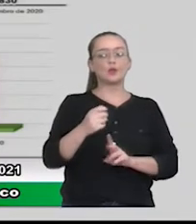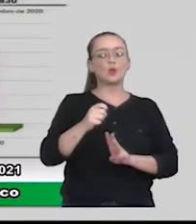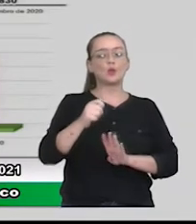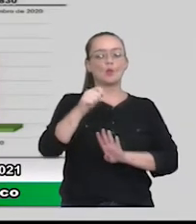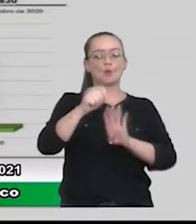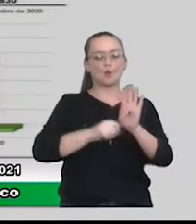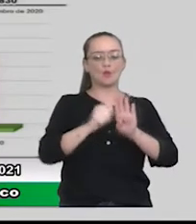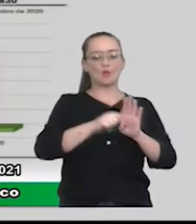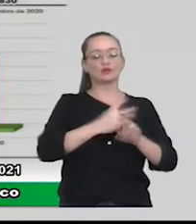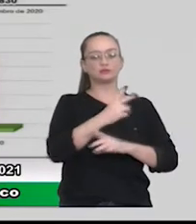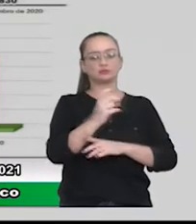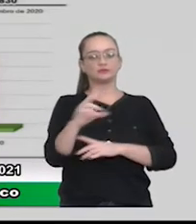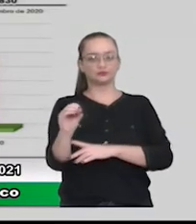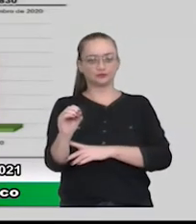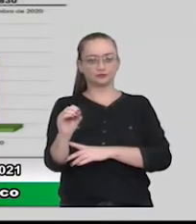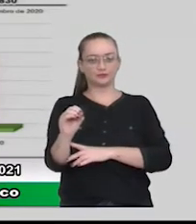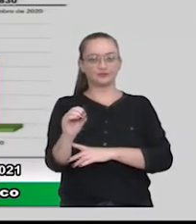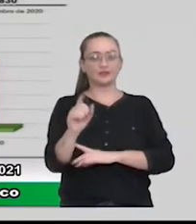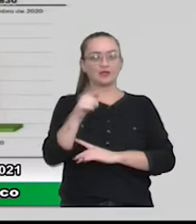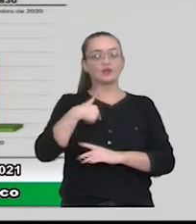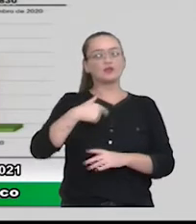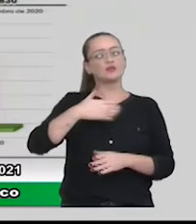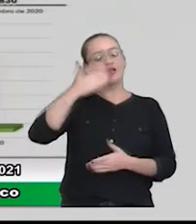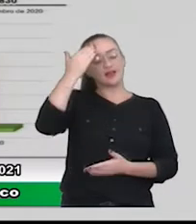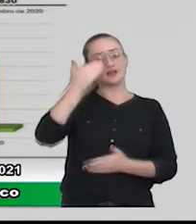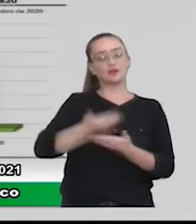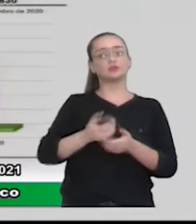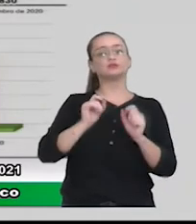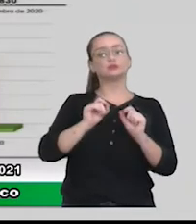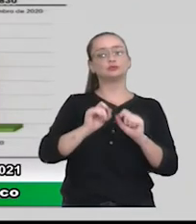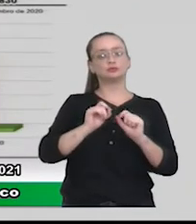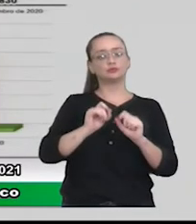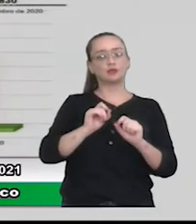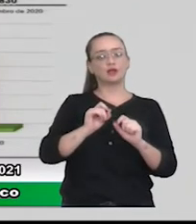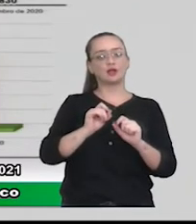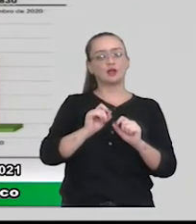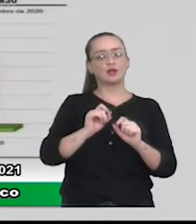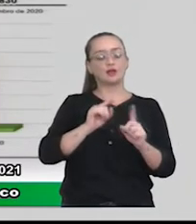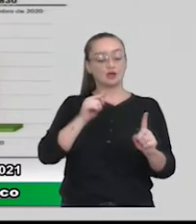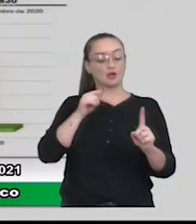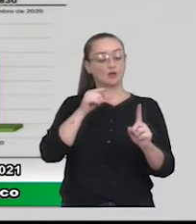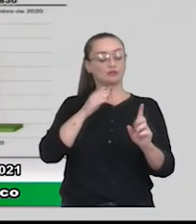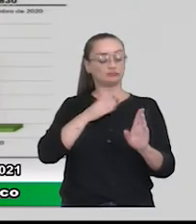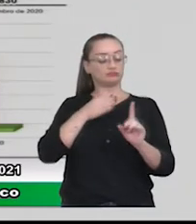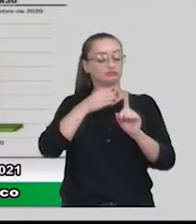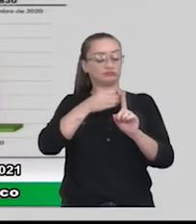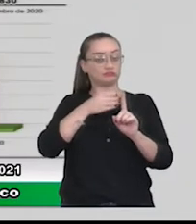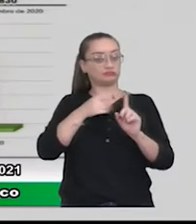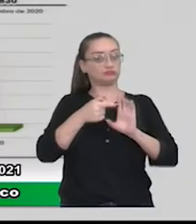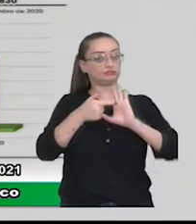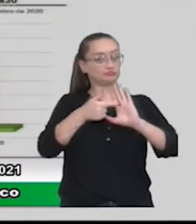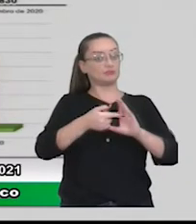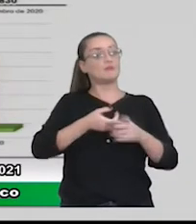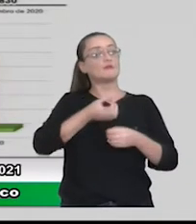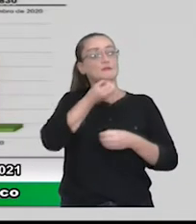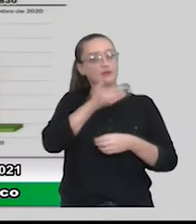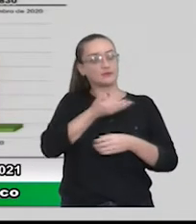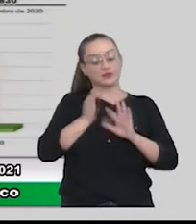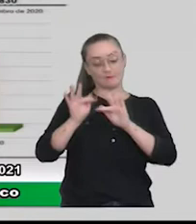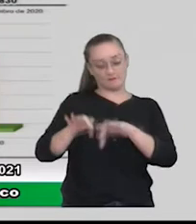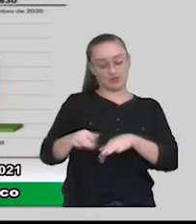2020. Então, a gente considera também que é um indicador muito bom. Ao final, quando a gente terminar de